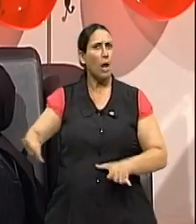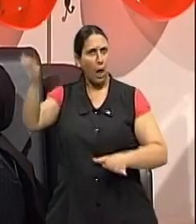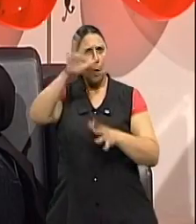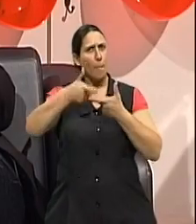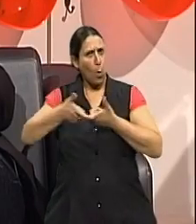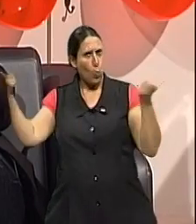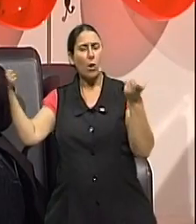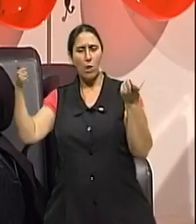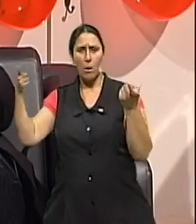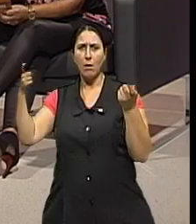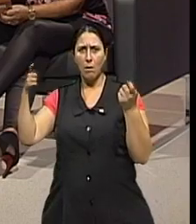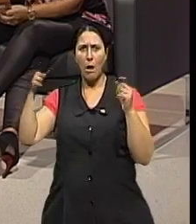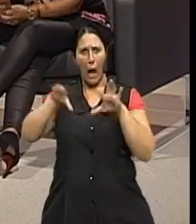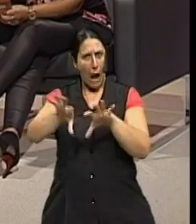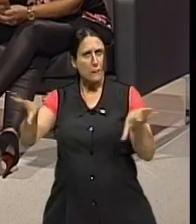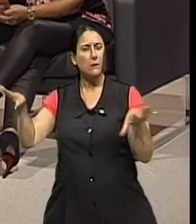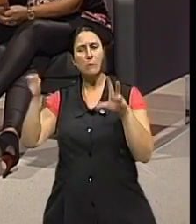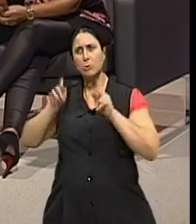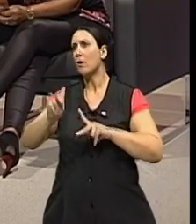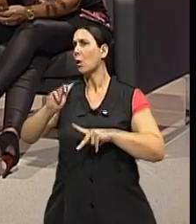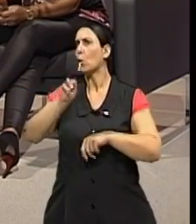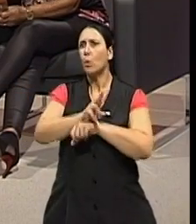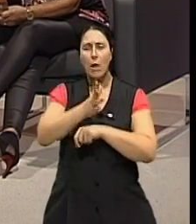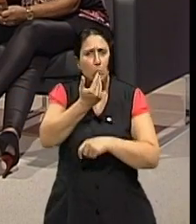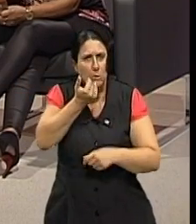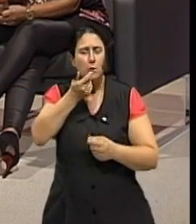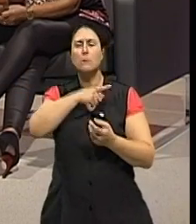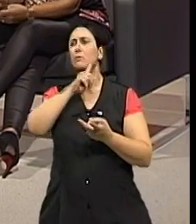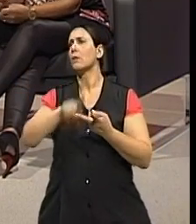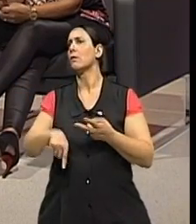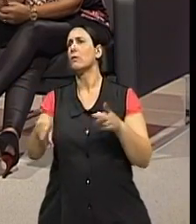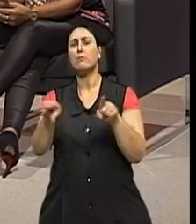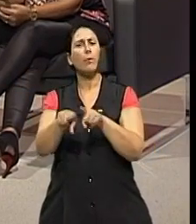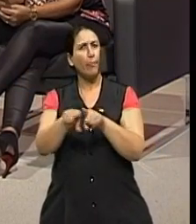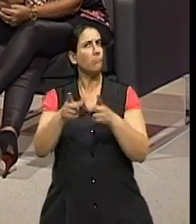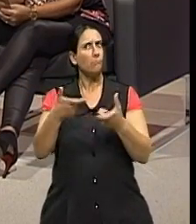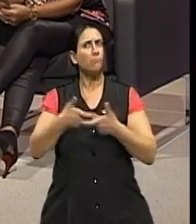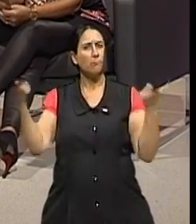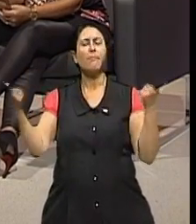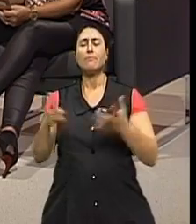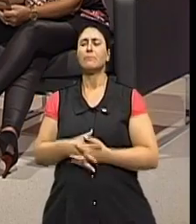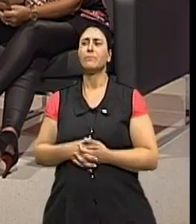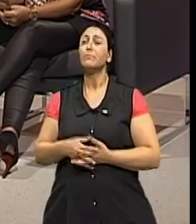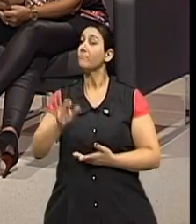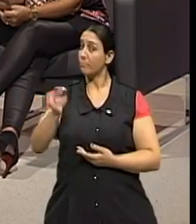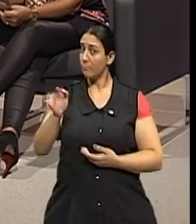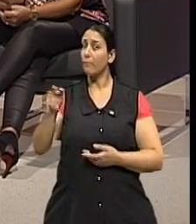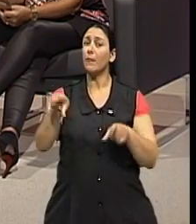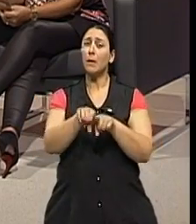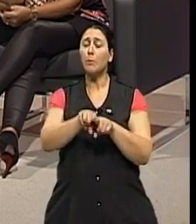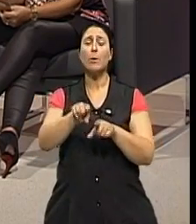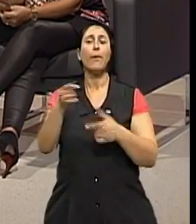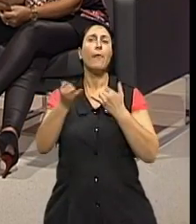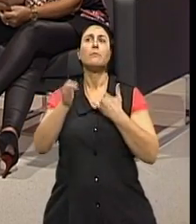Exatamente, exatamente. contando com isso, uma mal alimentação, né? É evidente que isso está embutido. Isso, e outras coisas também, né? Quer aquilo